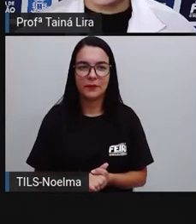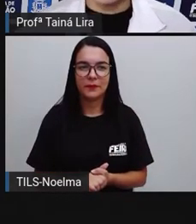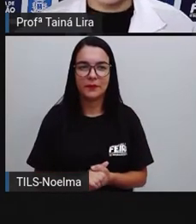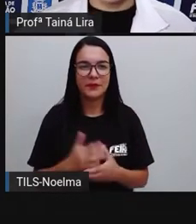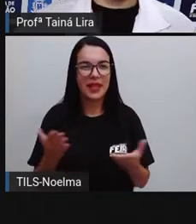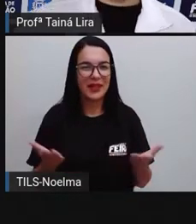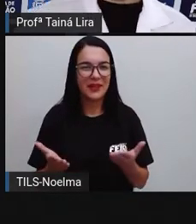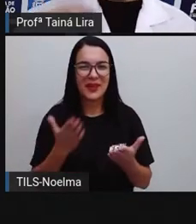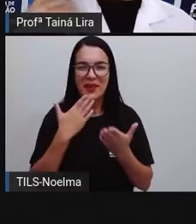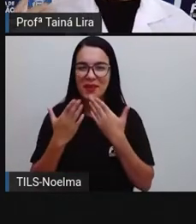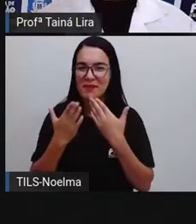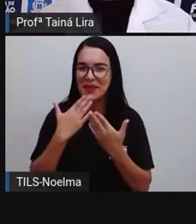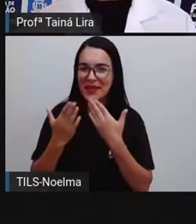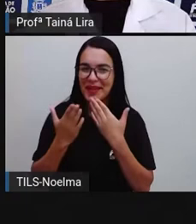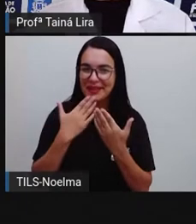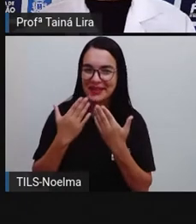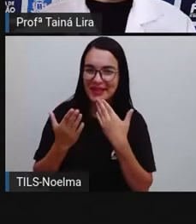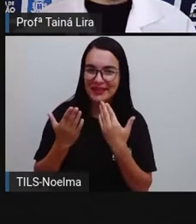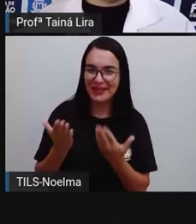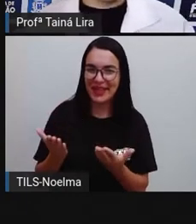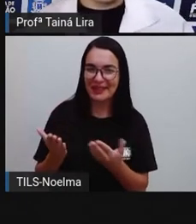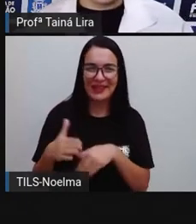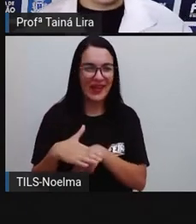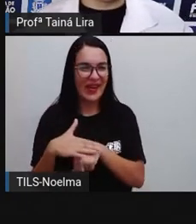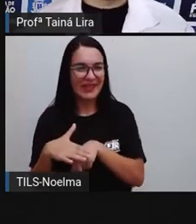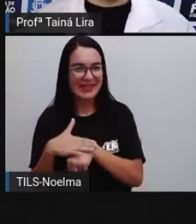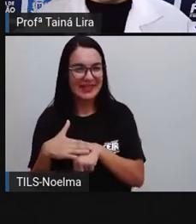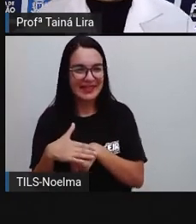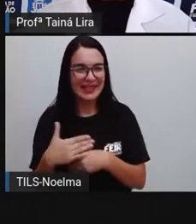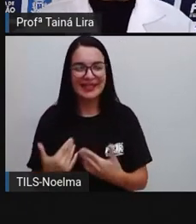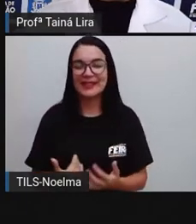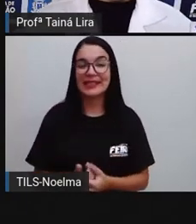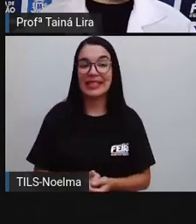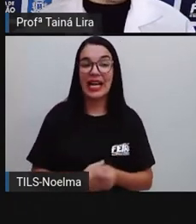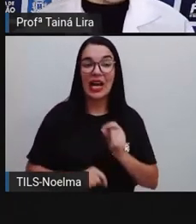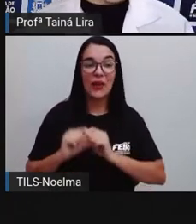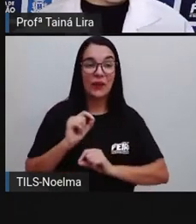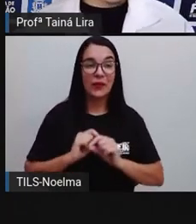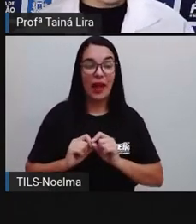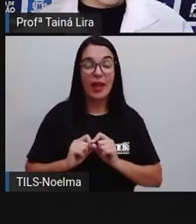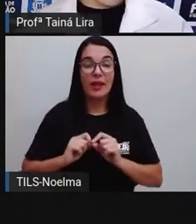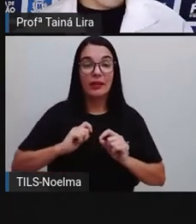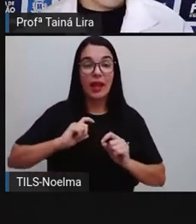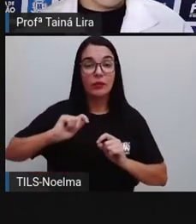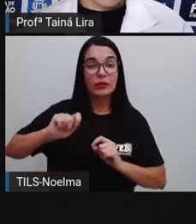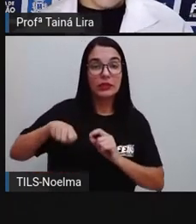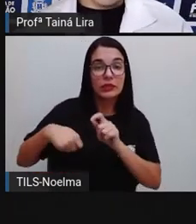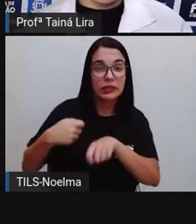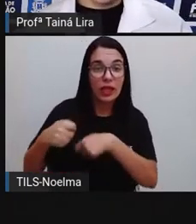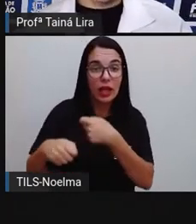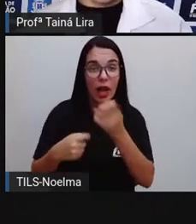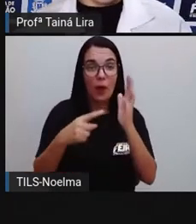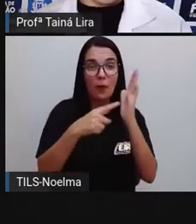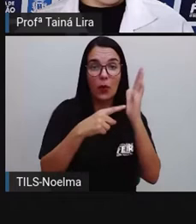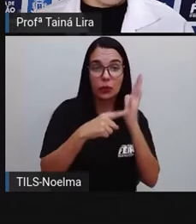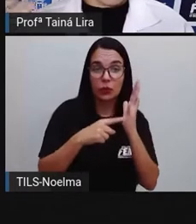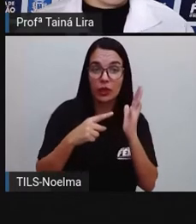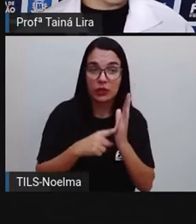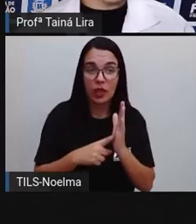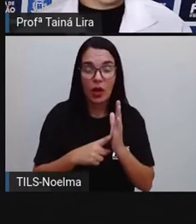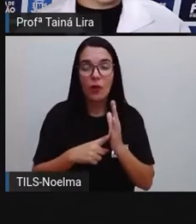Então, a gente vai começar conversando aqui um pouquinho sobre os sinais de pontuação, tá? Sobre a